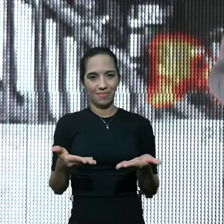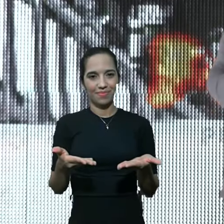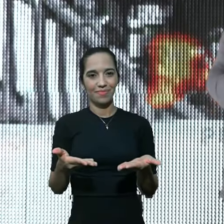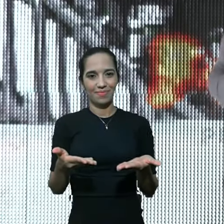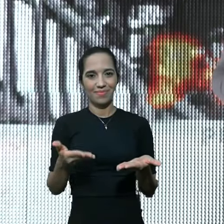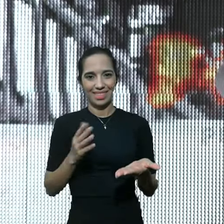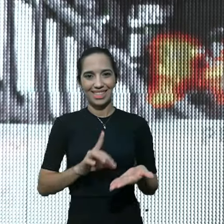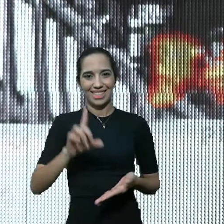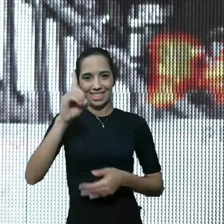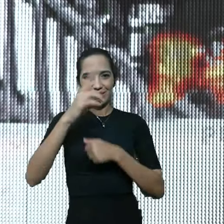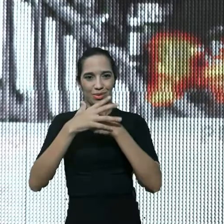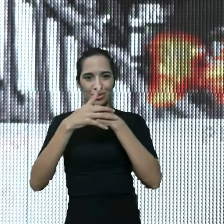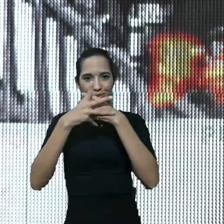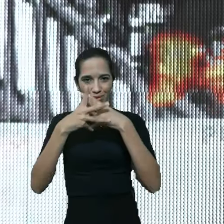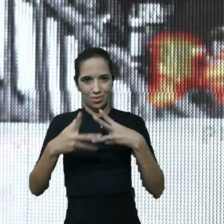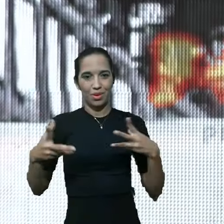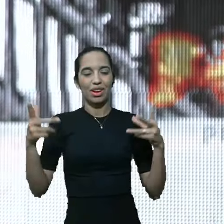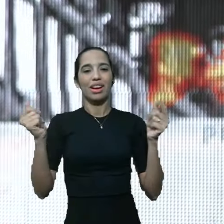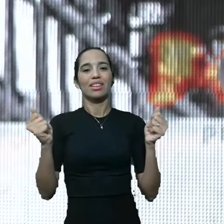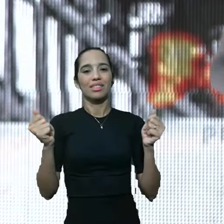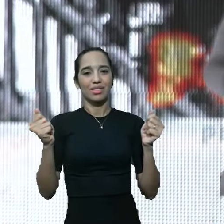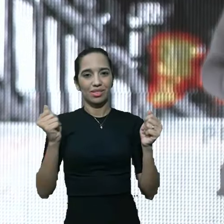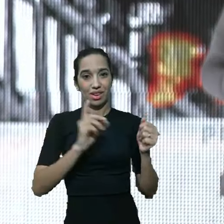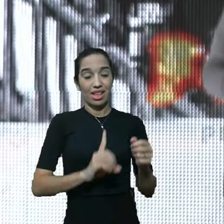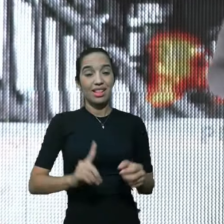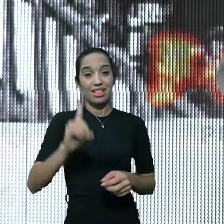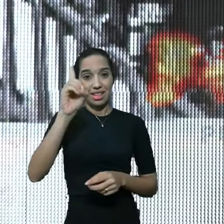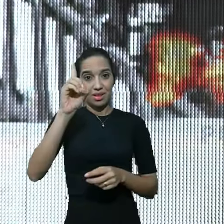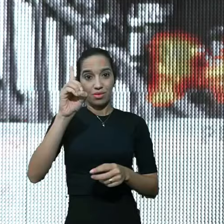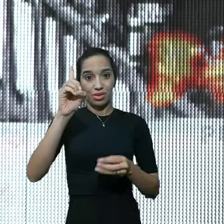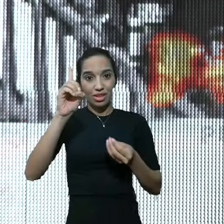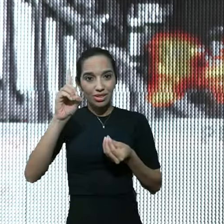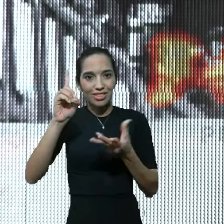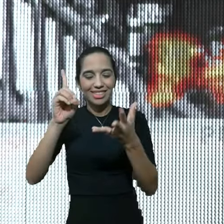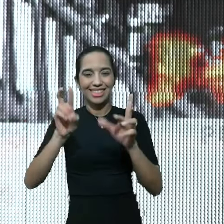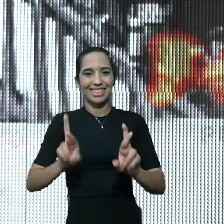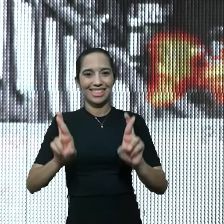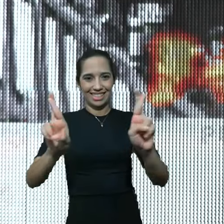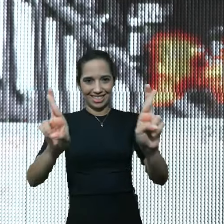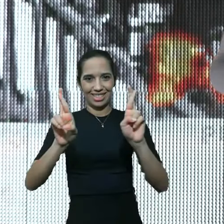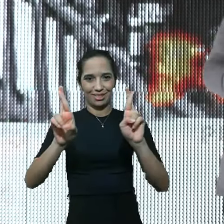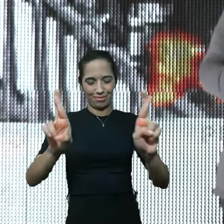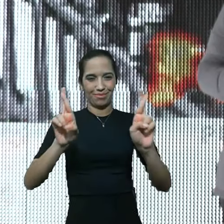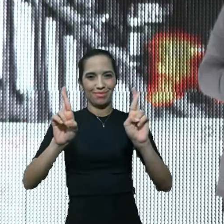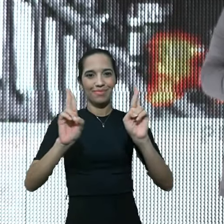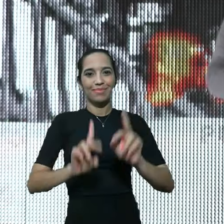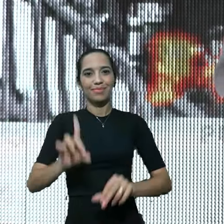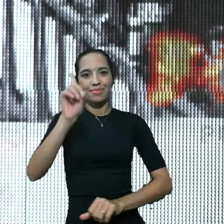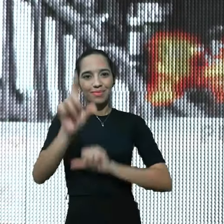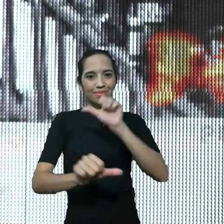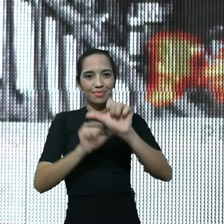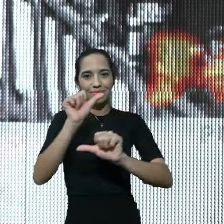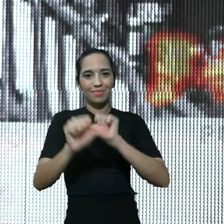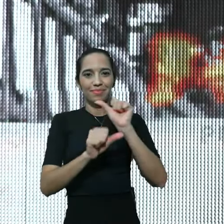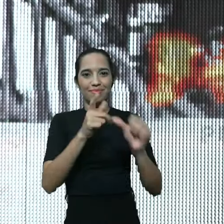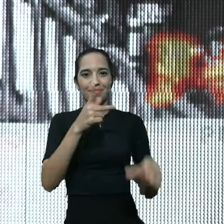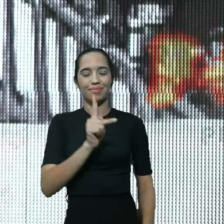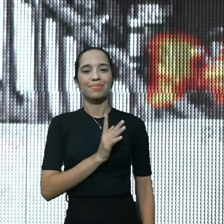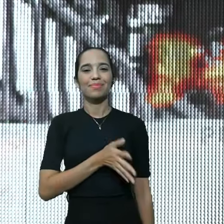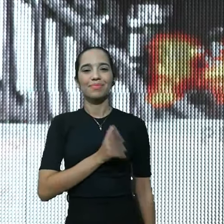Deus está curando a sua voz Deus está trazendo esperança Deus está renovando o seu coração,